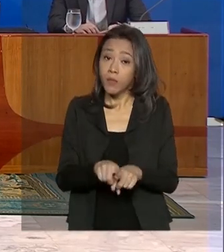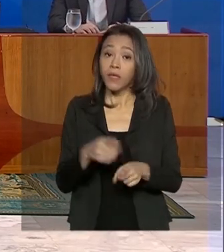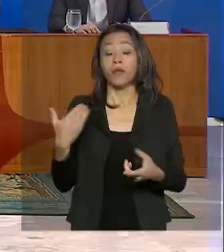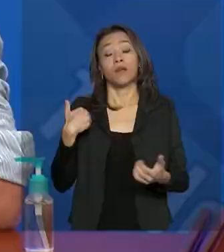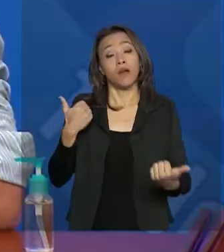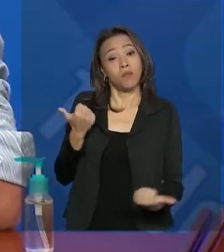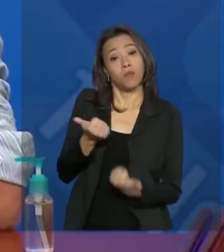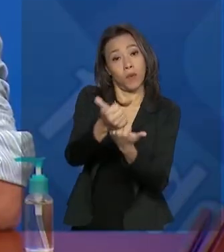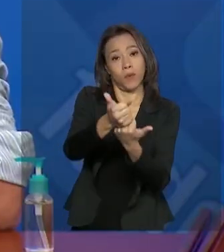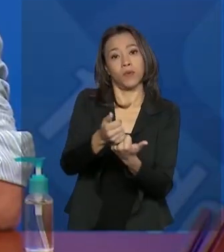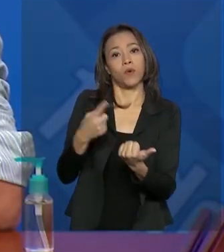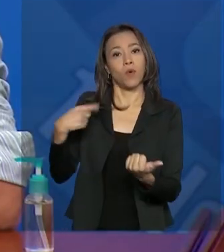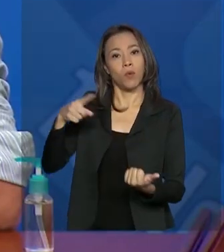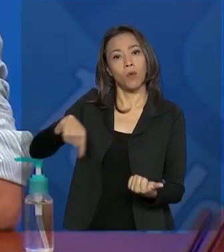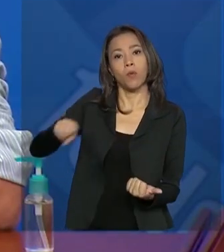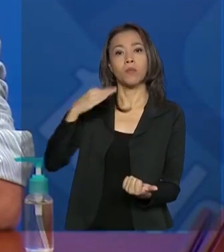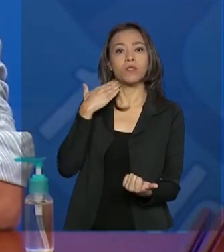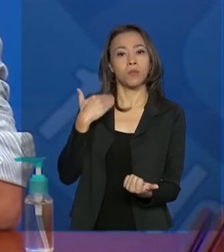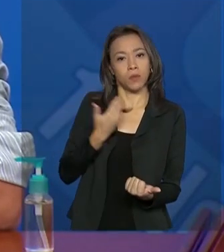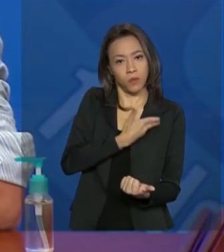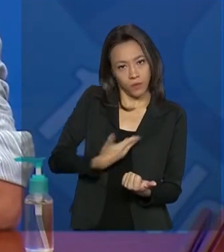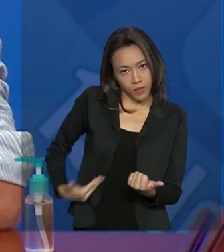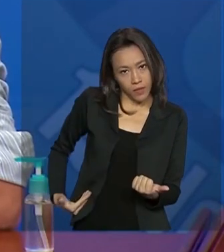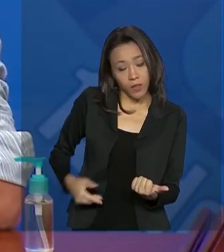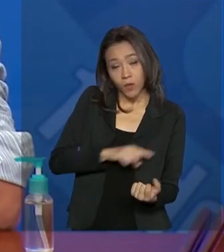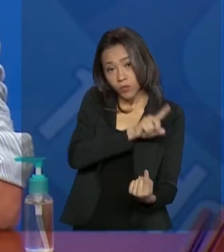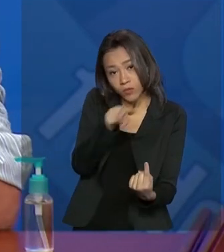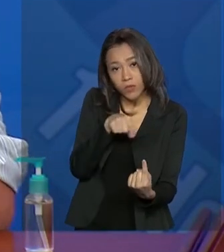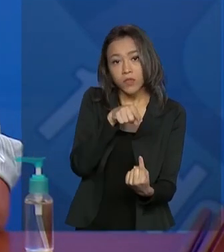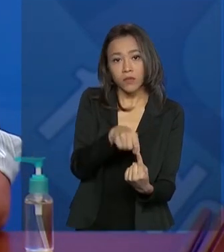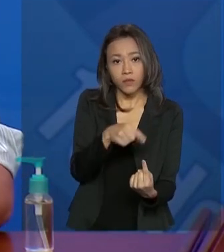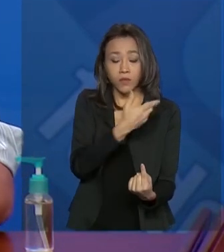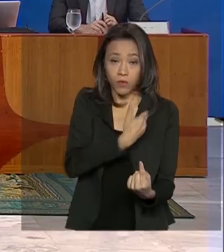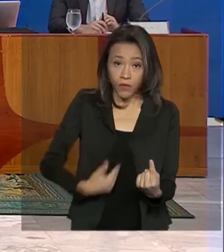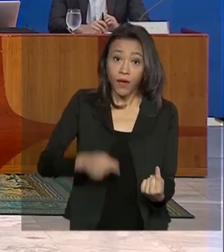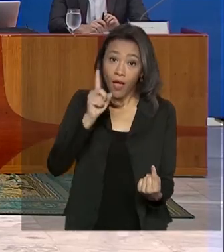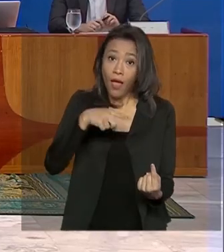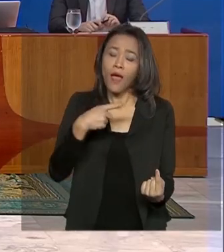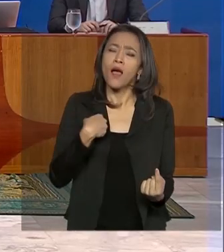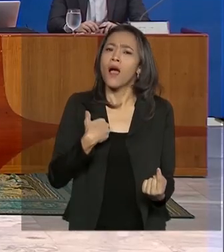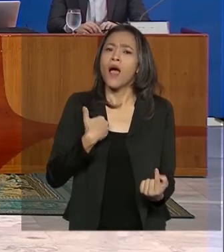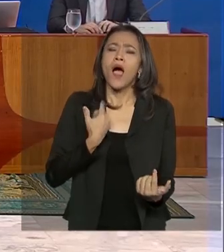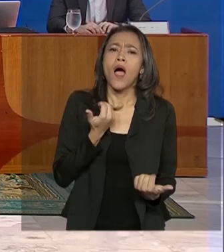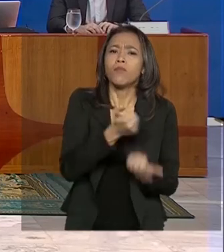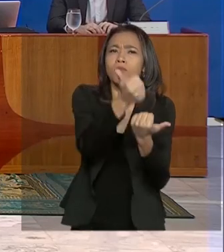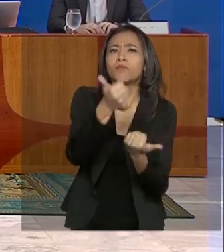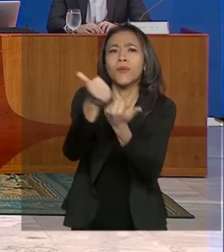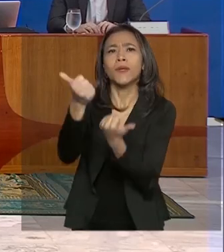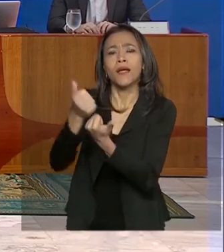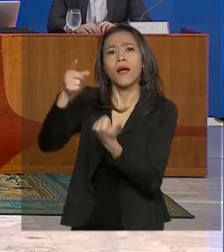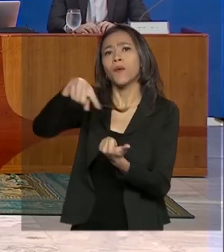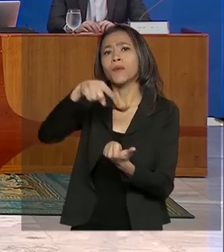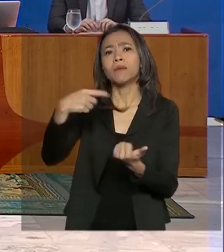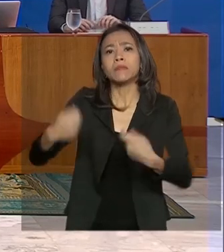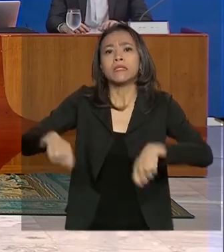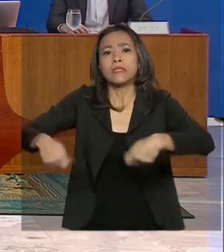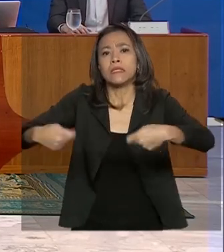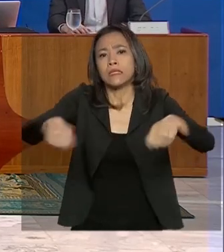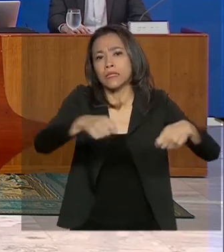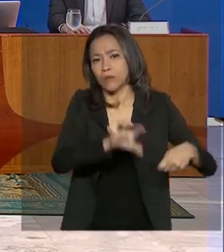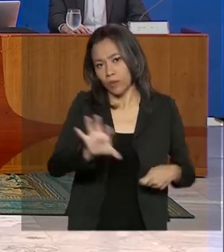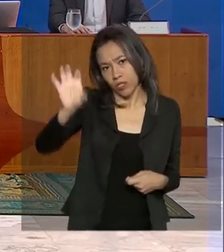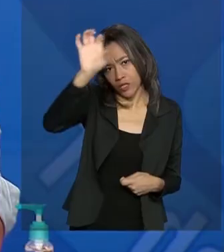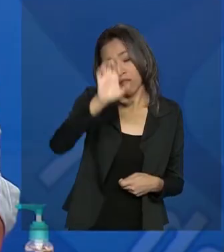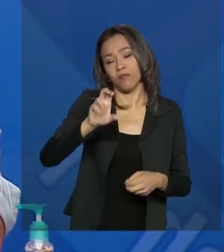públicos. A preocupação do governo é conseguir atender todas as demandas que vão surgir por conta da crise provocada pelo